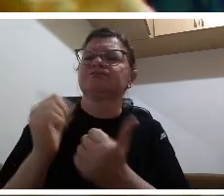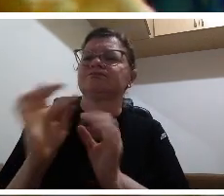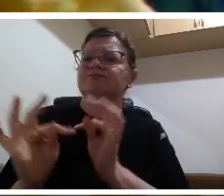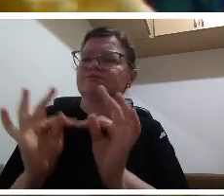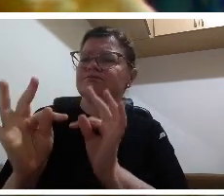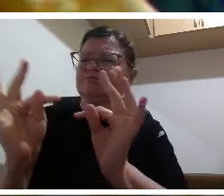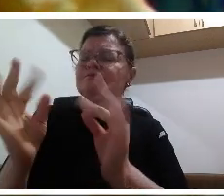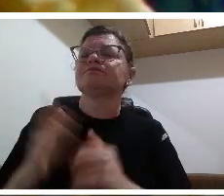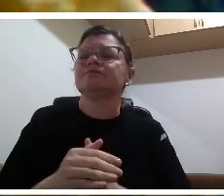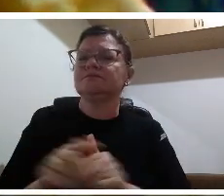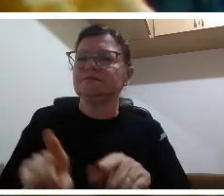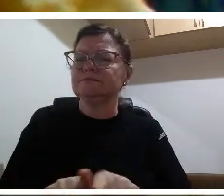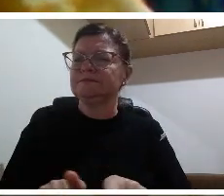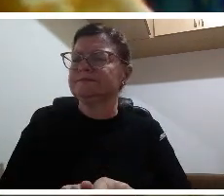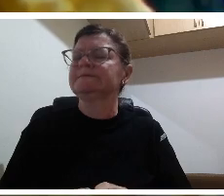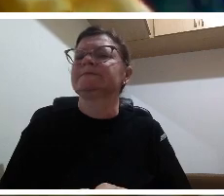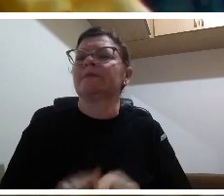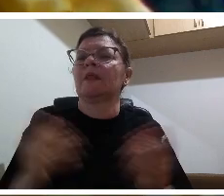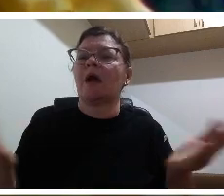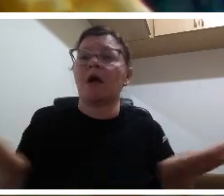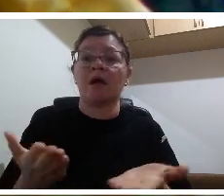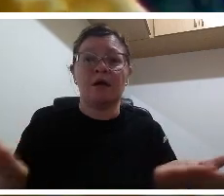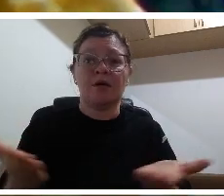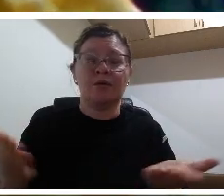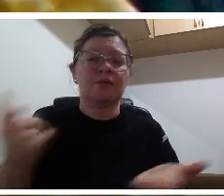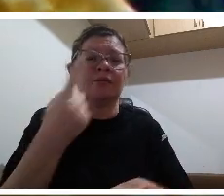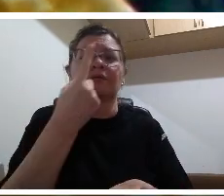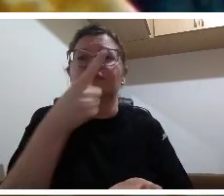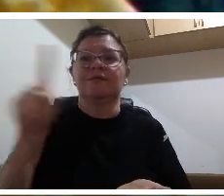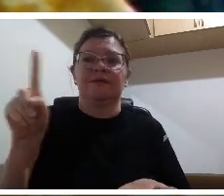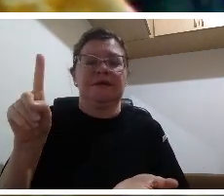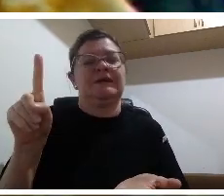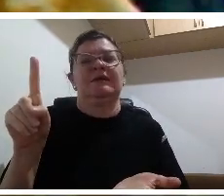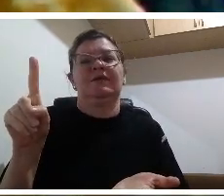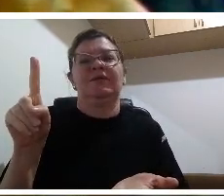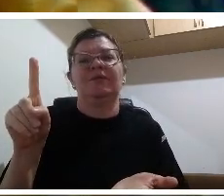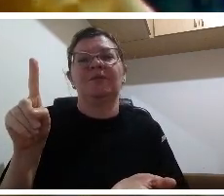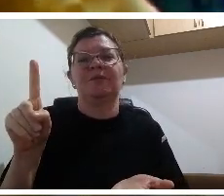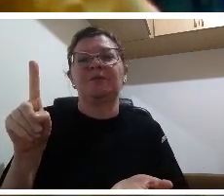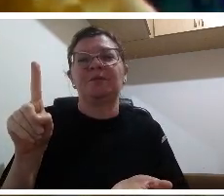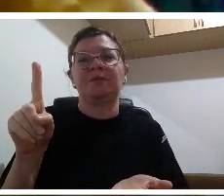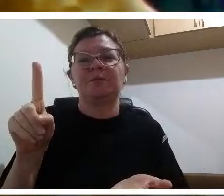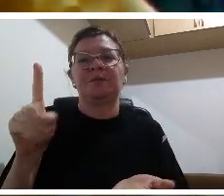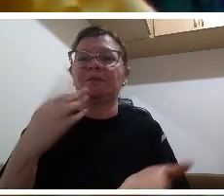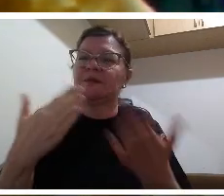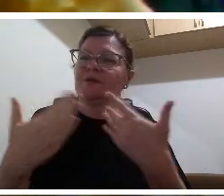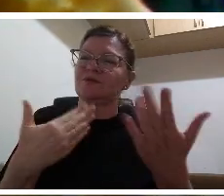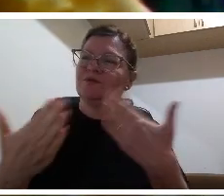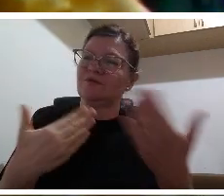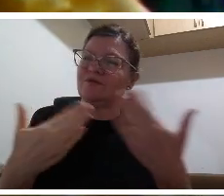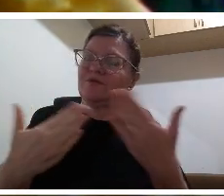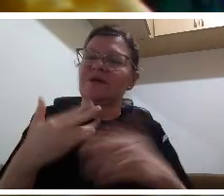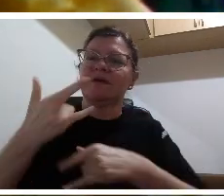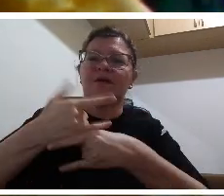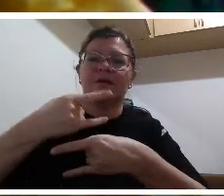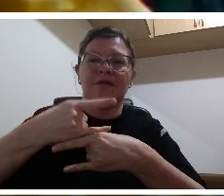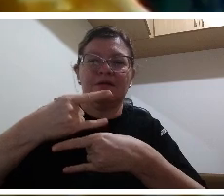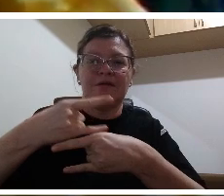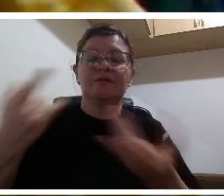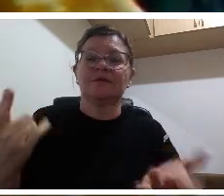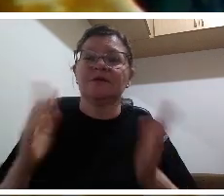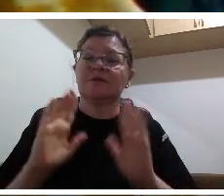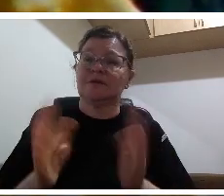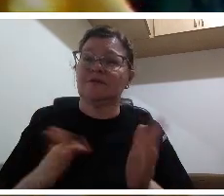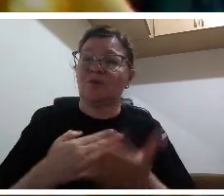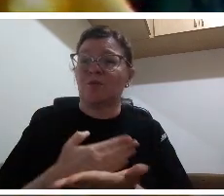então a formação do professor Gasparinho está passando hoje terça-feira então essa formação ficará com a